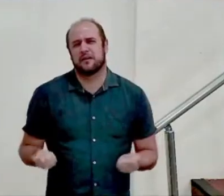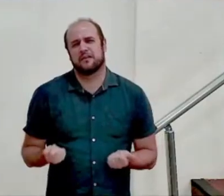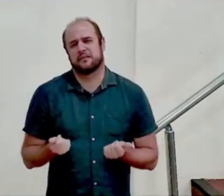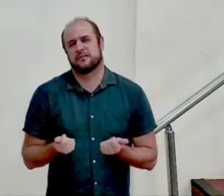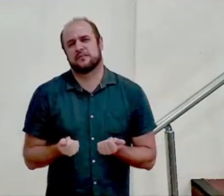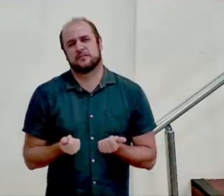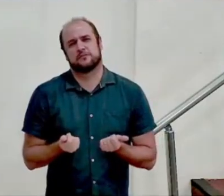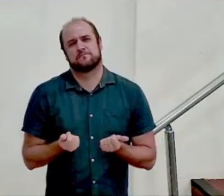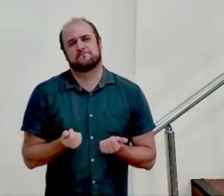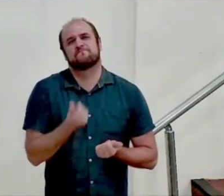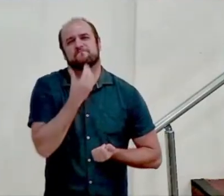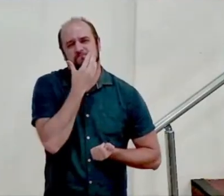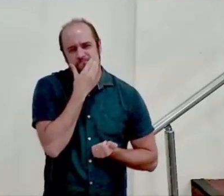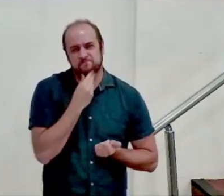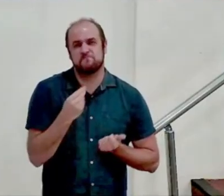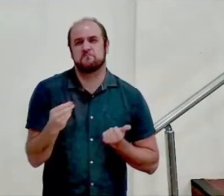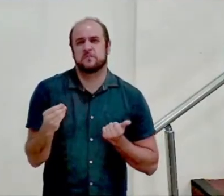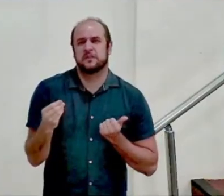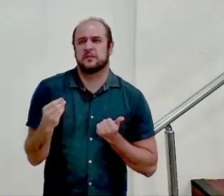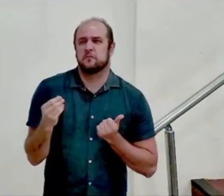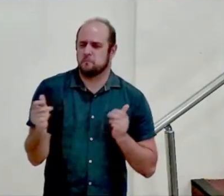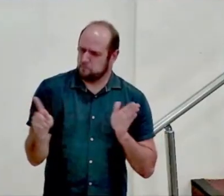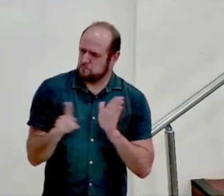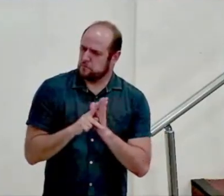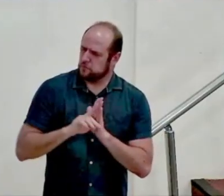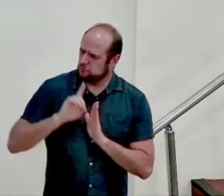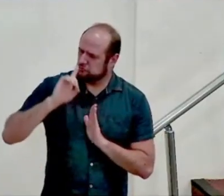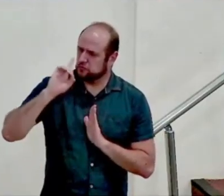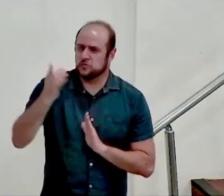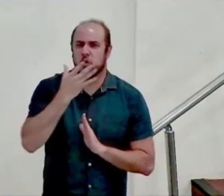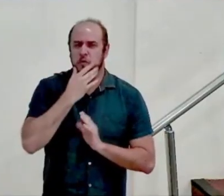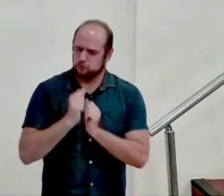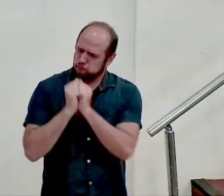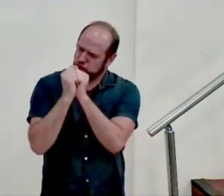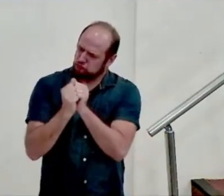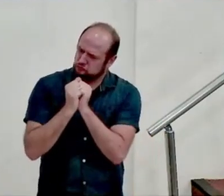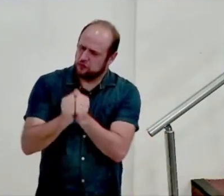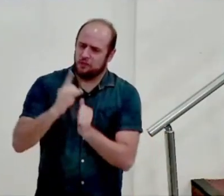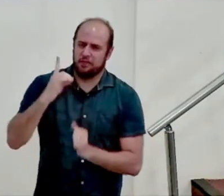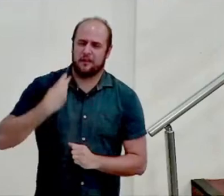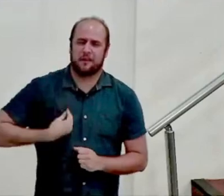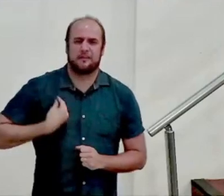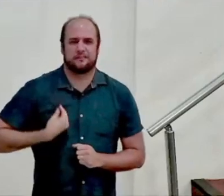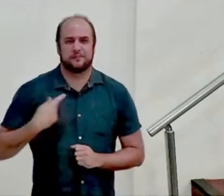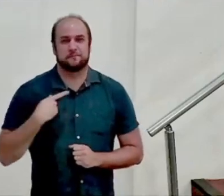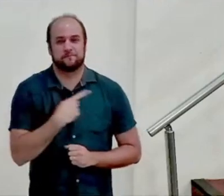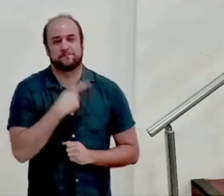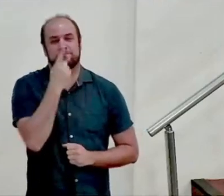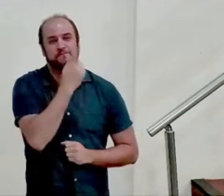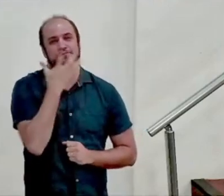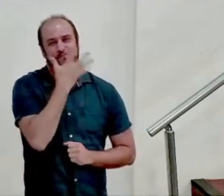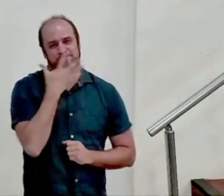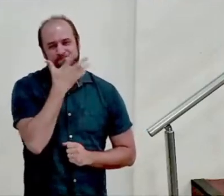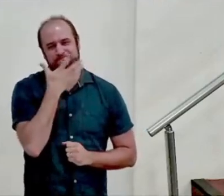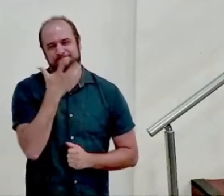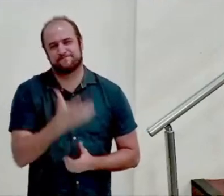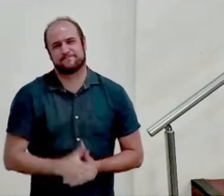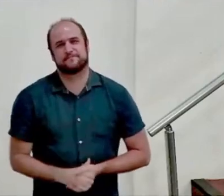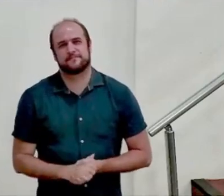um homem de Deus, um homem que estava com Deus, reverendo Jorge Alberto Canelis,